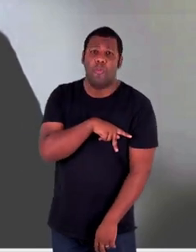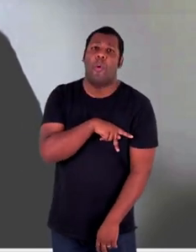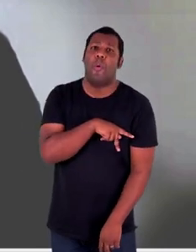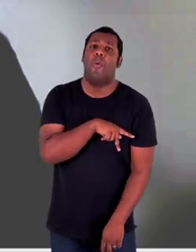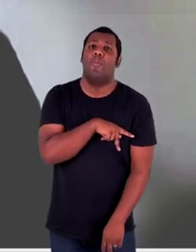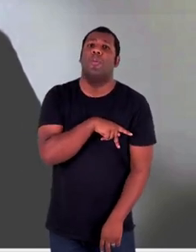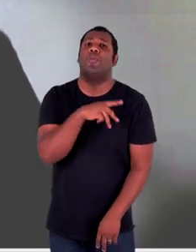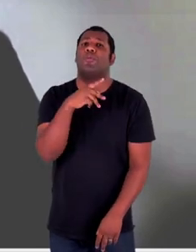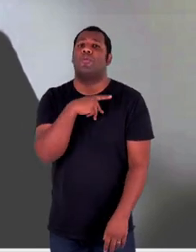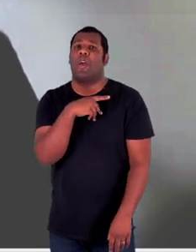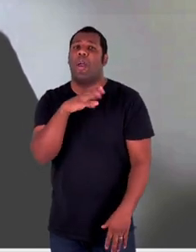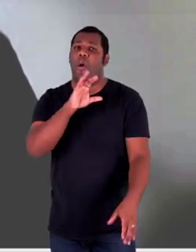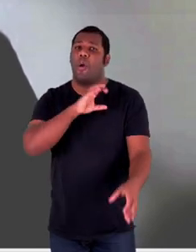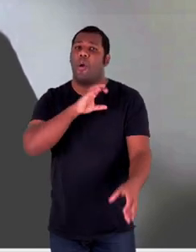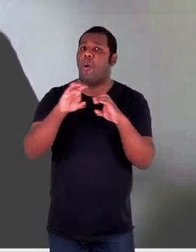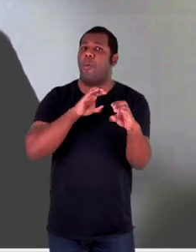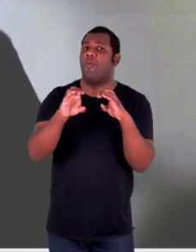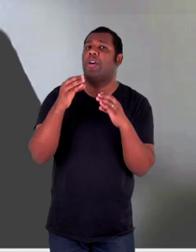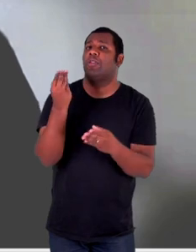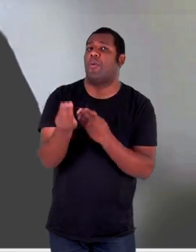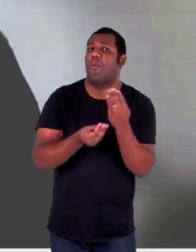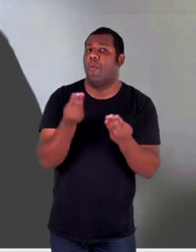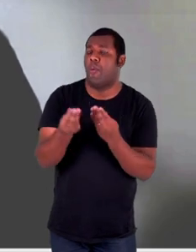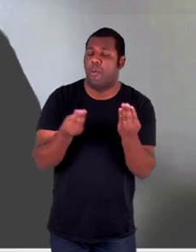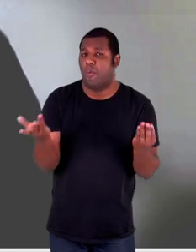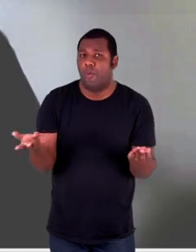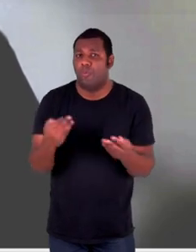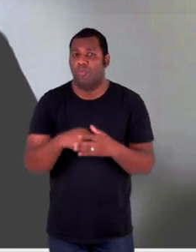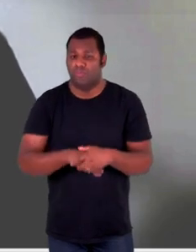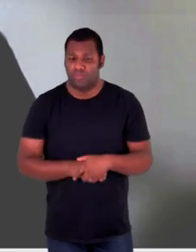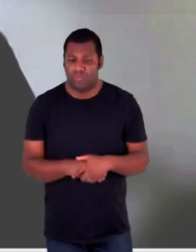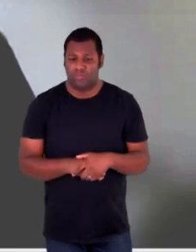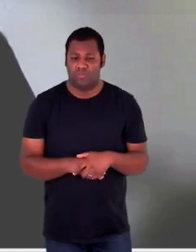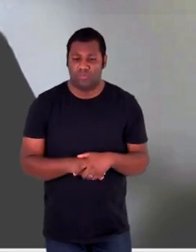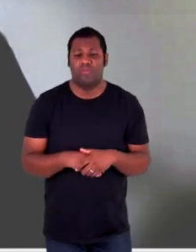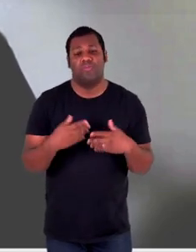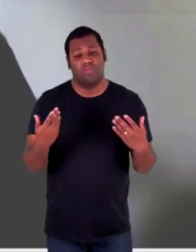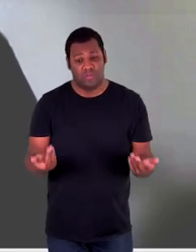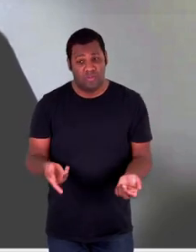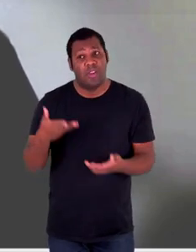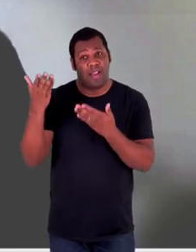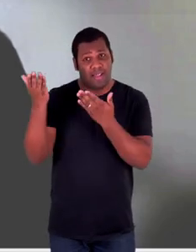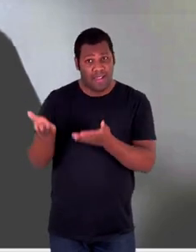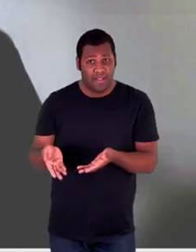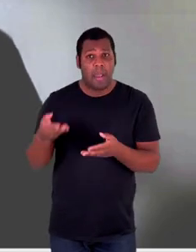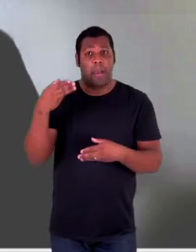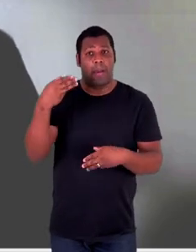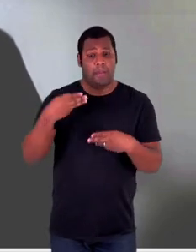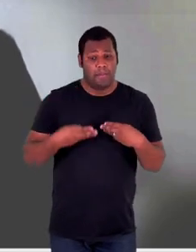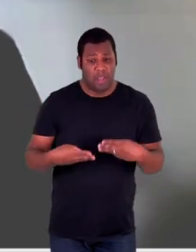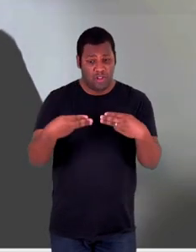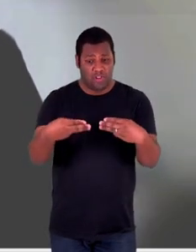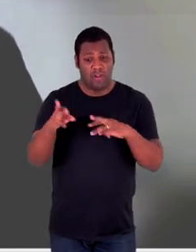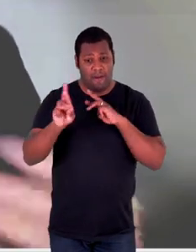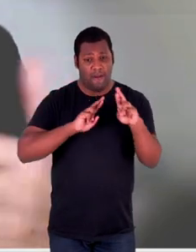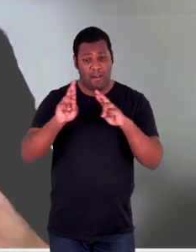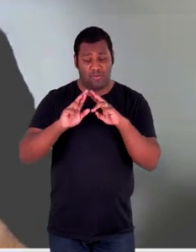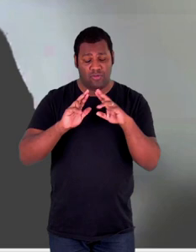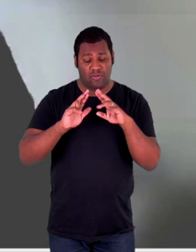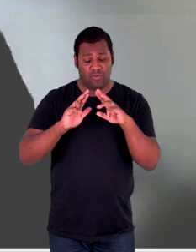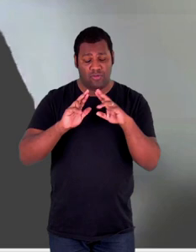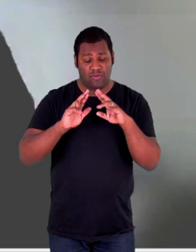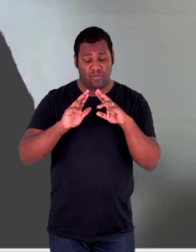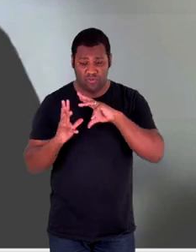se dirigir ao que seja a intermediação que se espera no Ministério das Relações Exteriores, nos centros de percepção, de